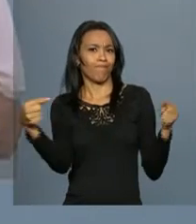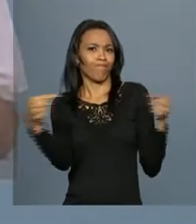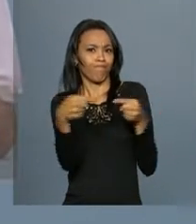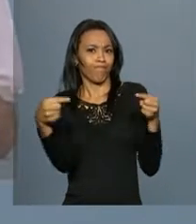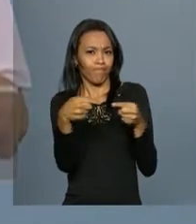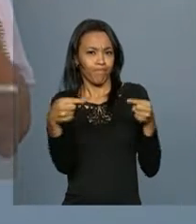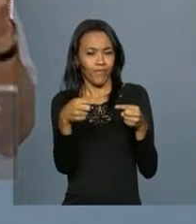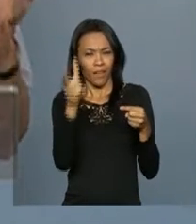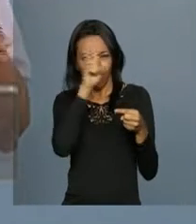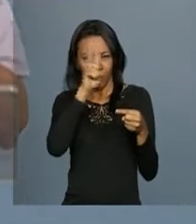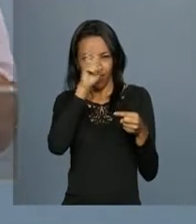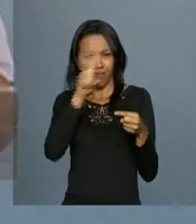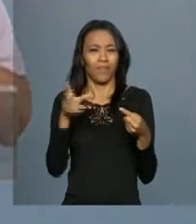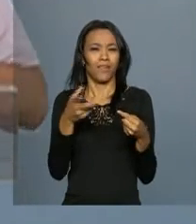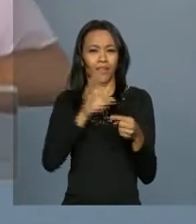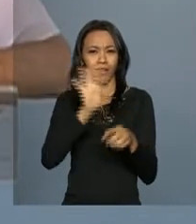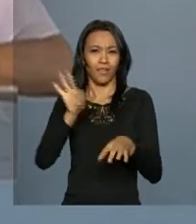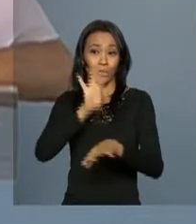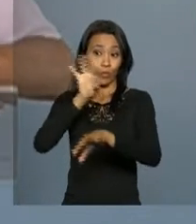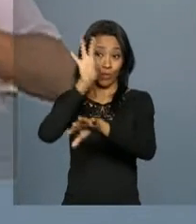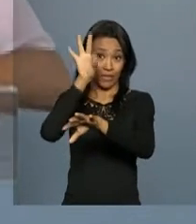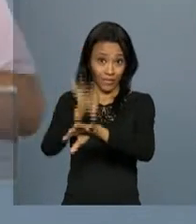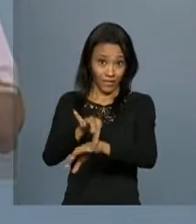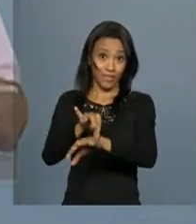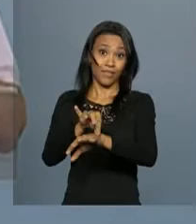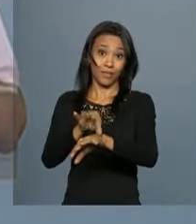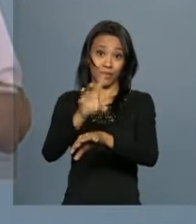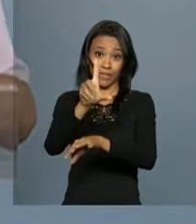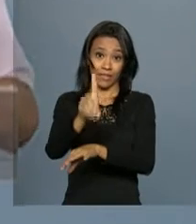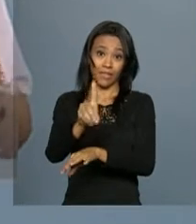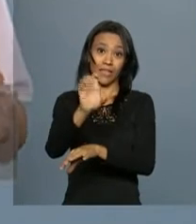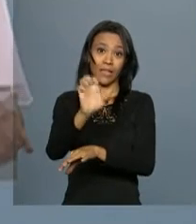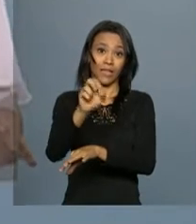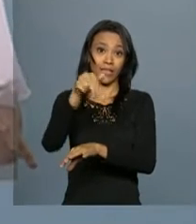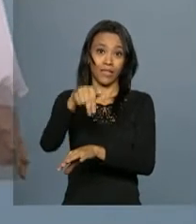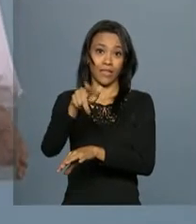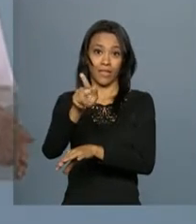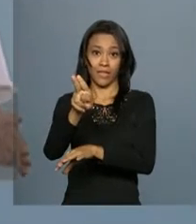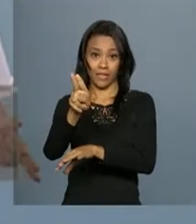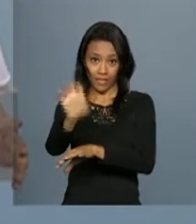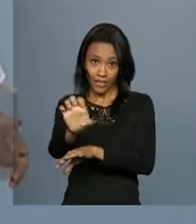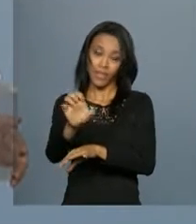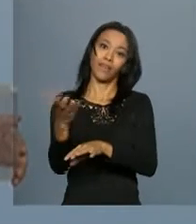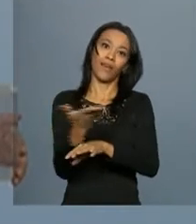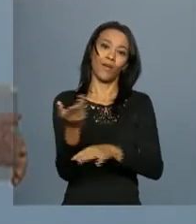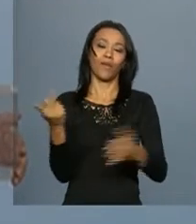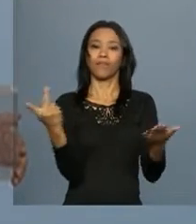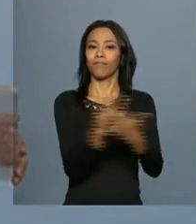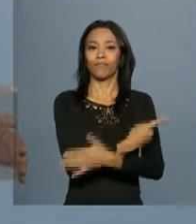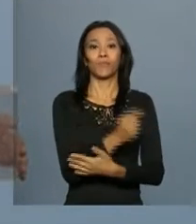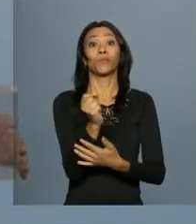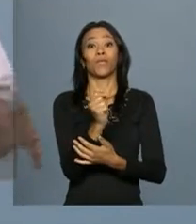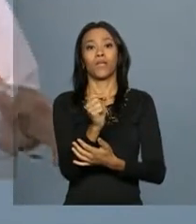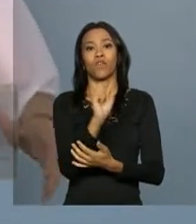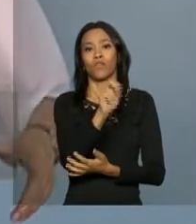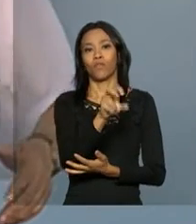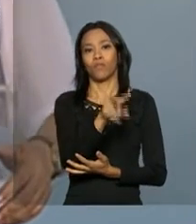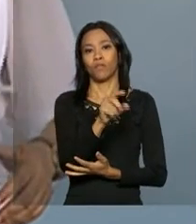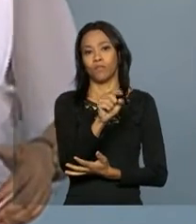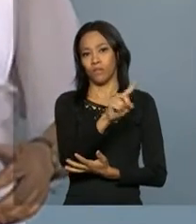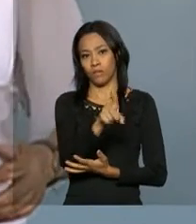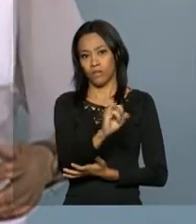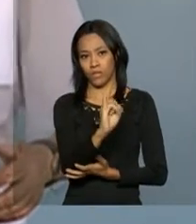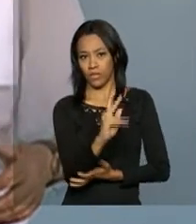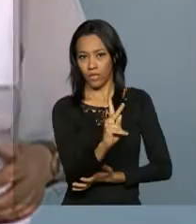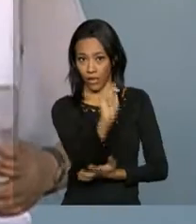aquele velho conhecido nosso, que o mosquito da dengue, e agora o Zika. O Zika,